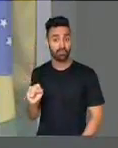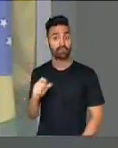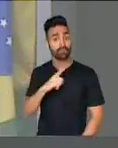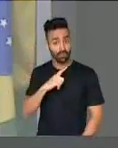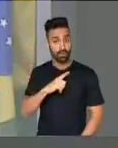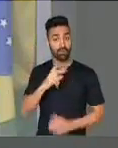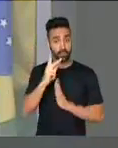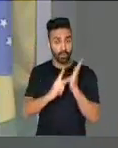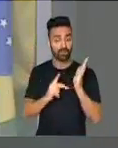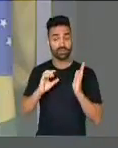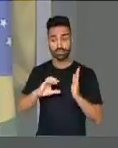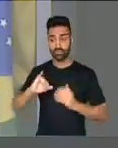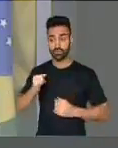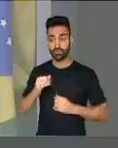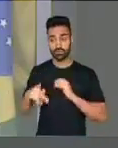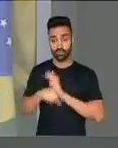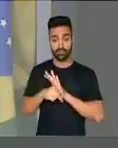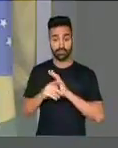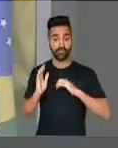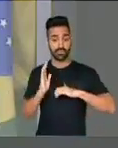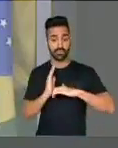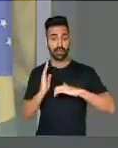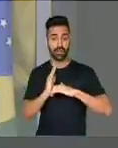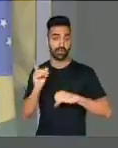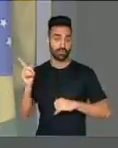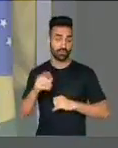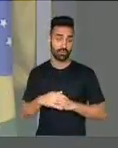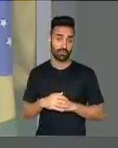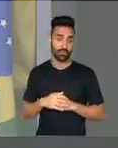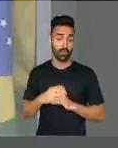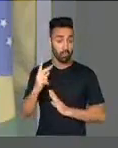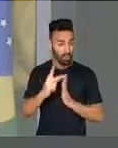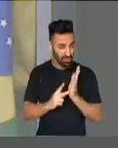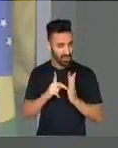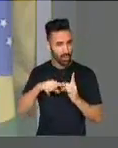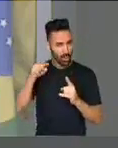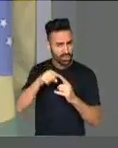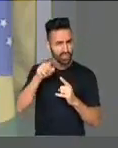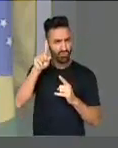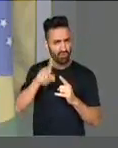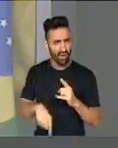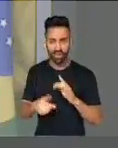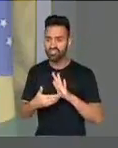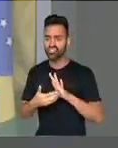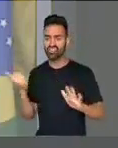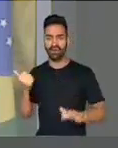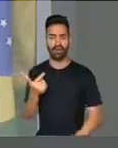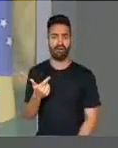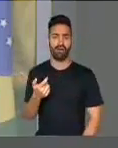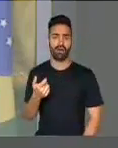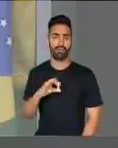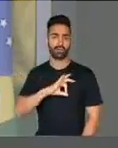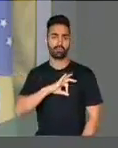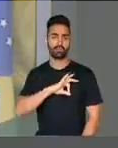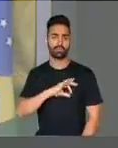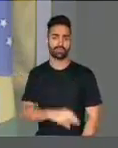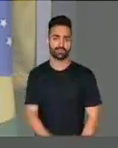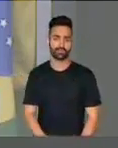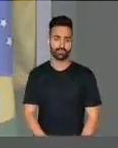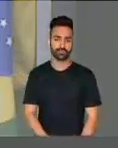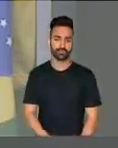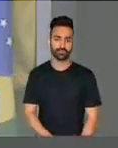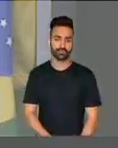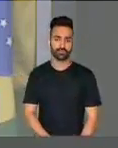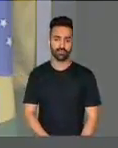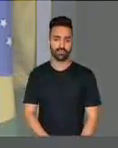CCJ do Senado, um projeto para desarmar as polícias militares. Quer